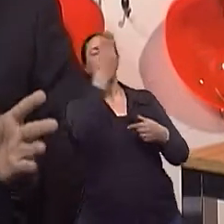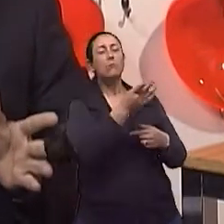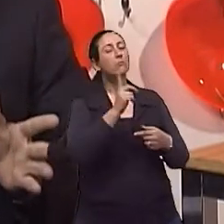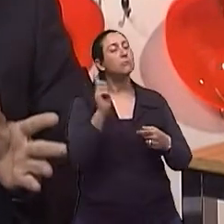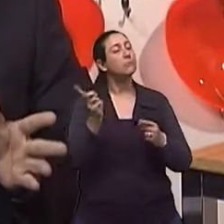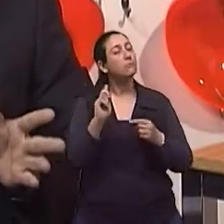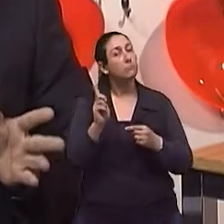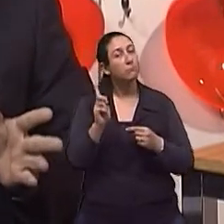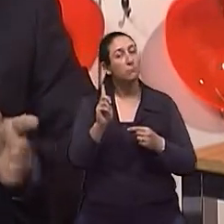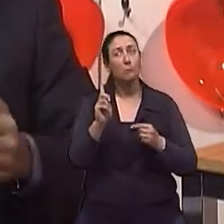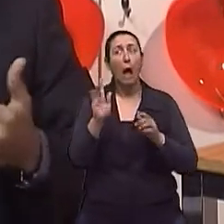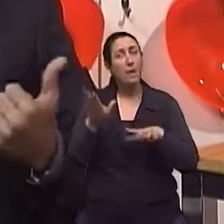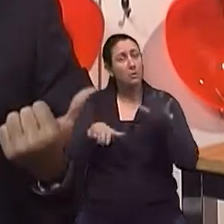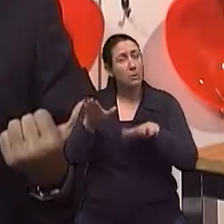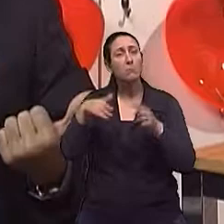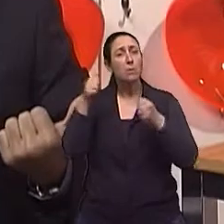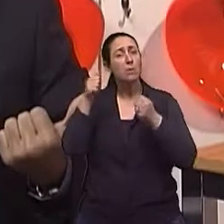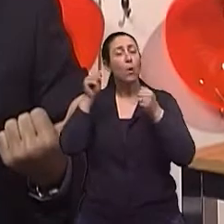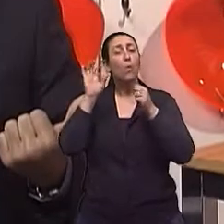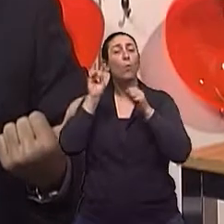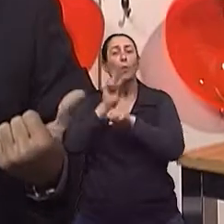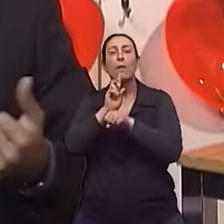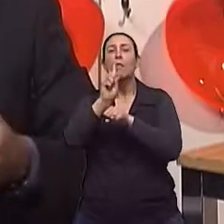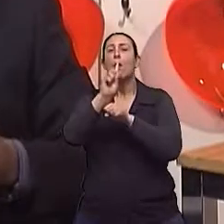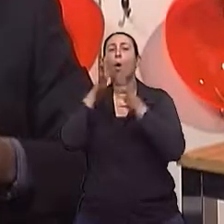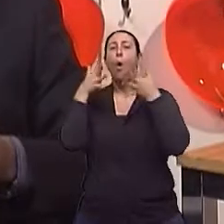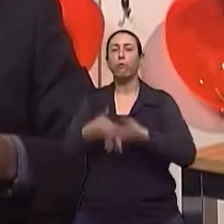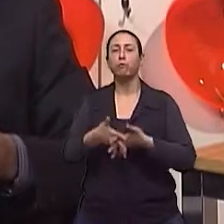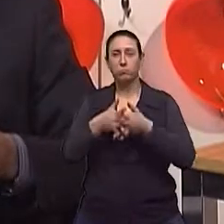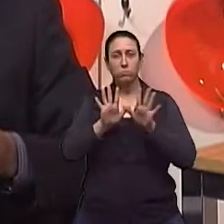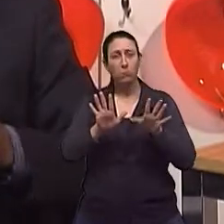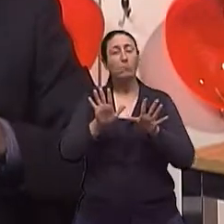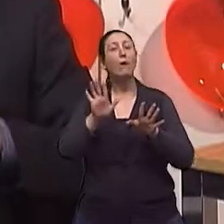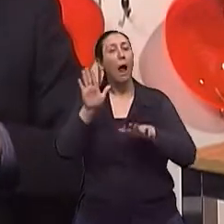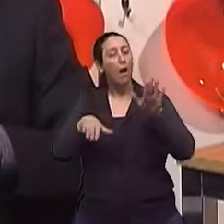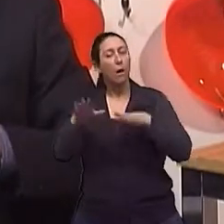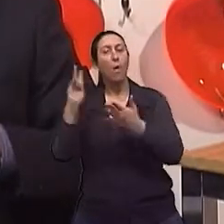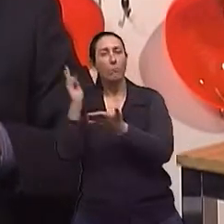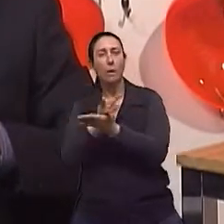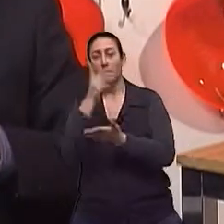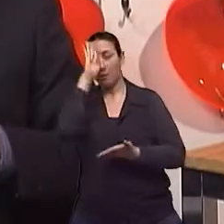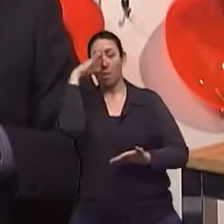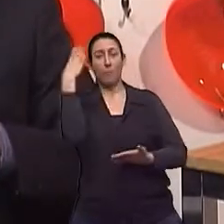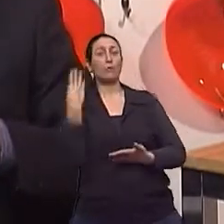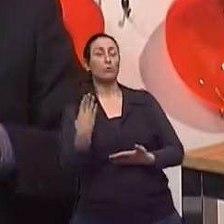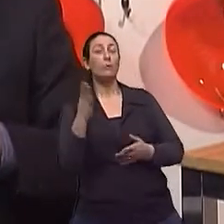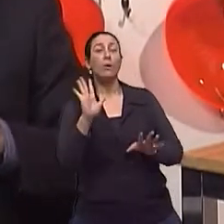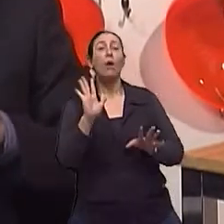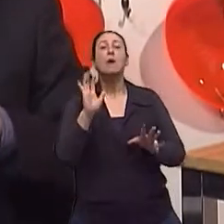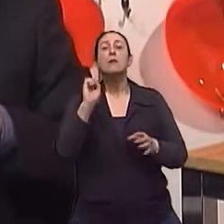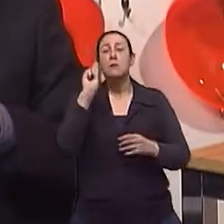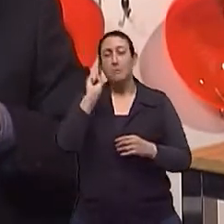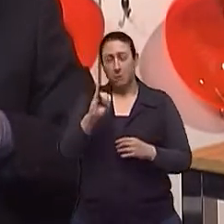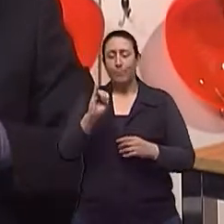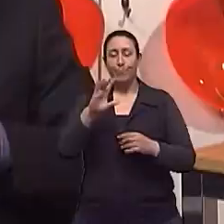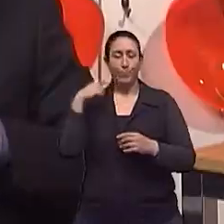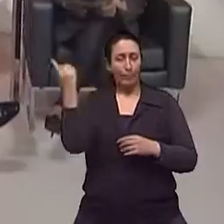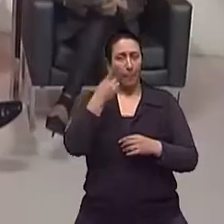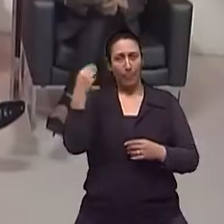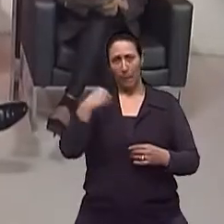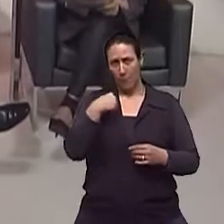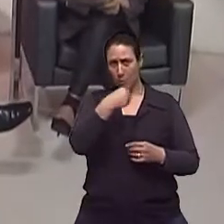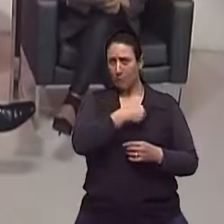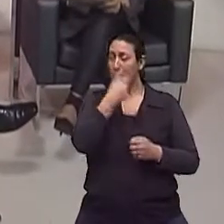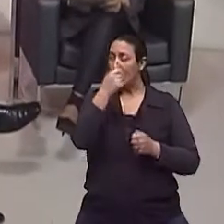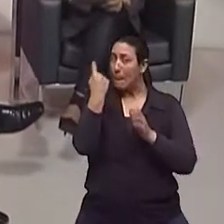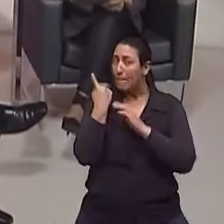nesse caso, labirintite. E se usar um remédio para labirintite, só vai piorar a situação. Então, em medicina, como em toda medicina, o principal é